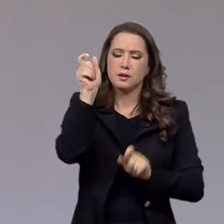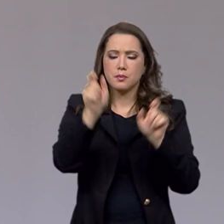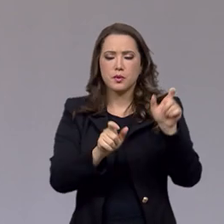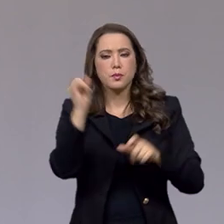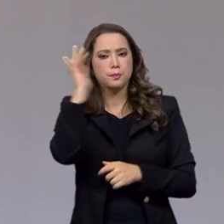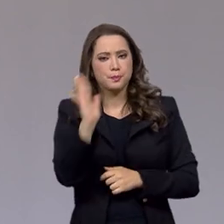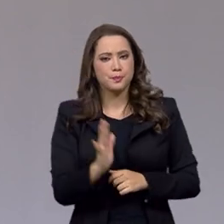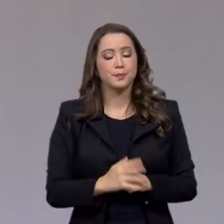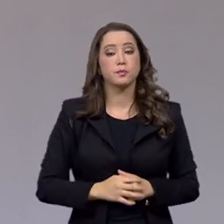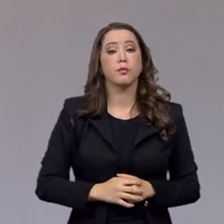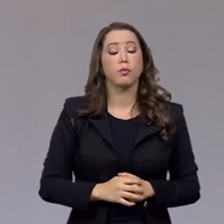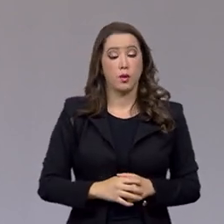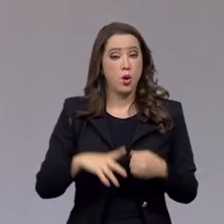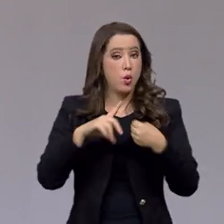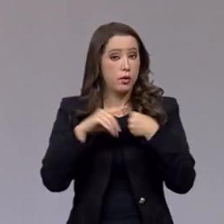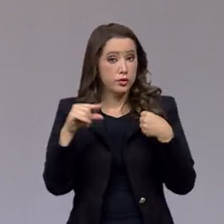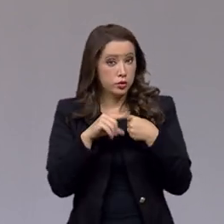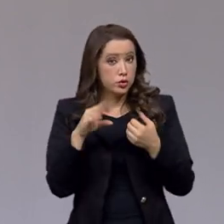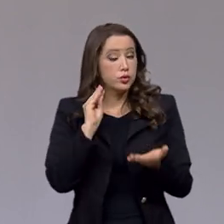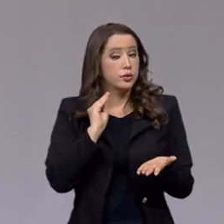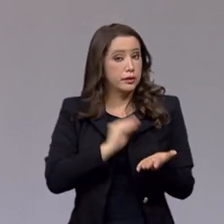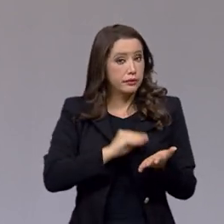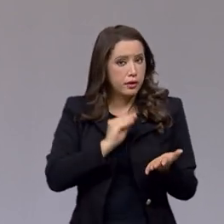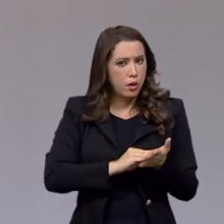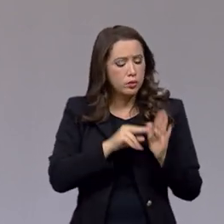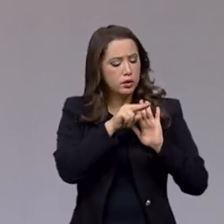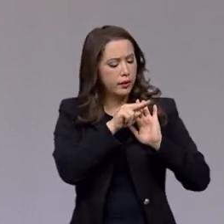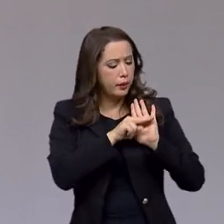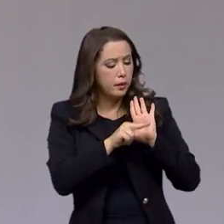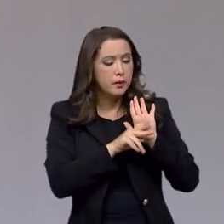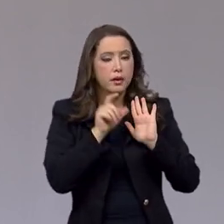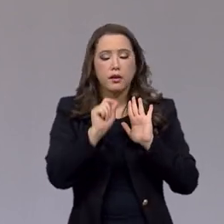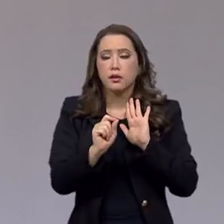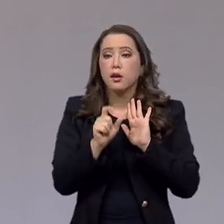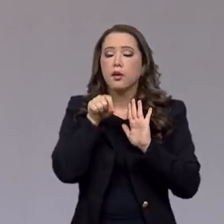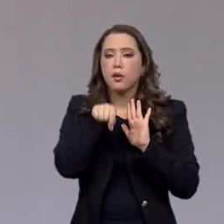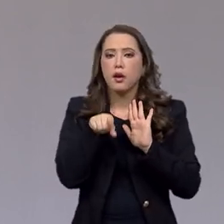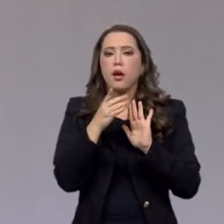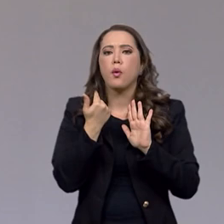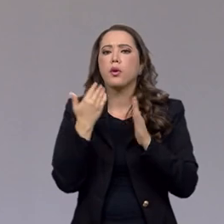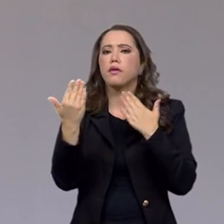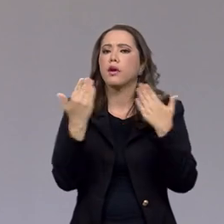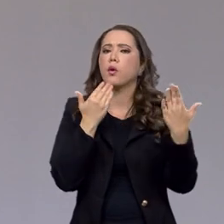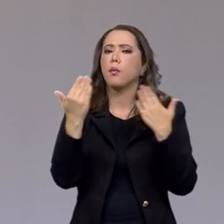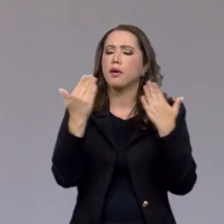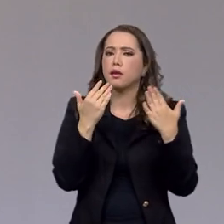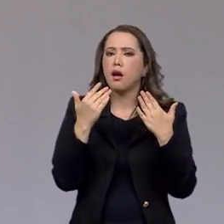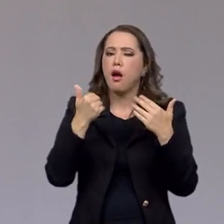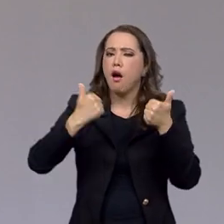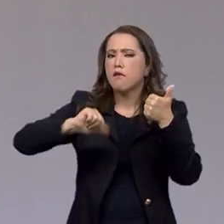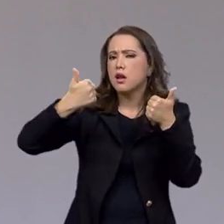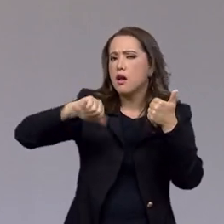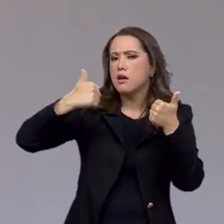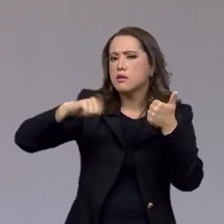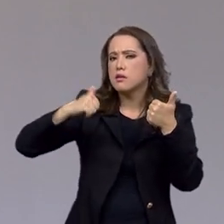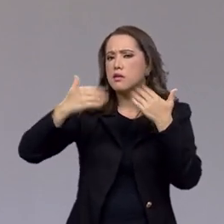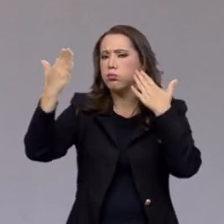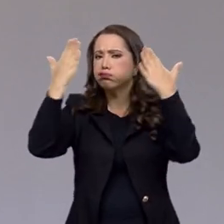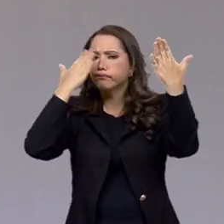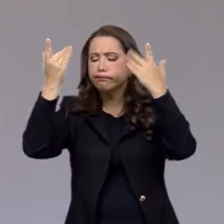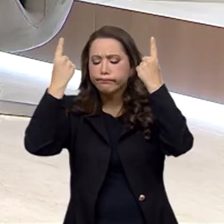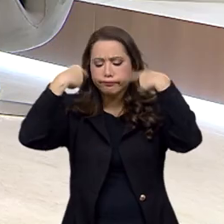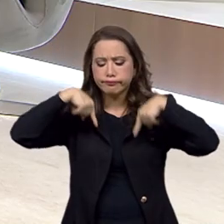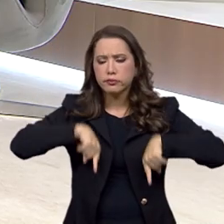regulamentado é o que vai instituir a avaliação biopsicossocial em relação às pessoas com